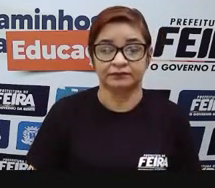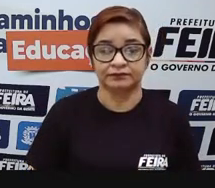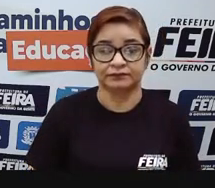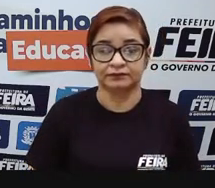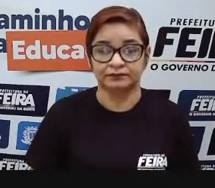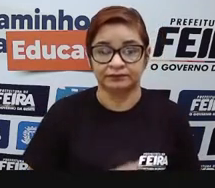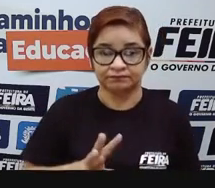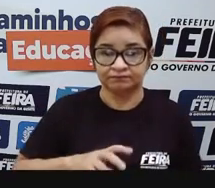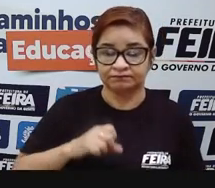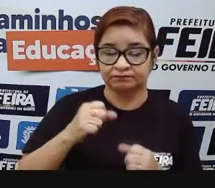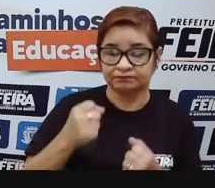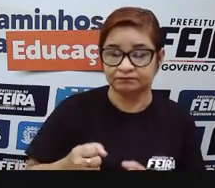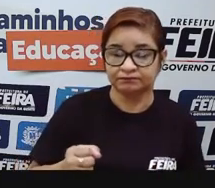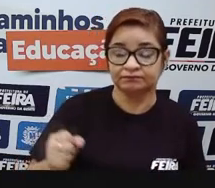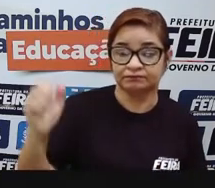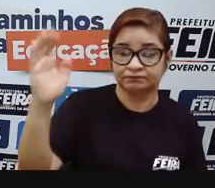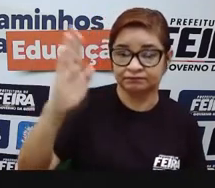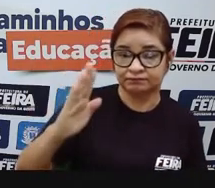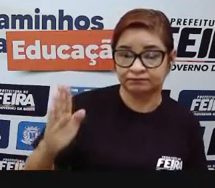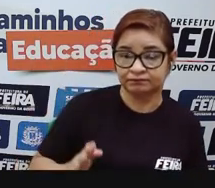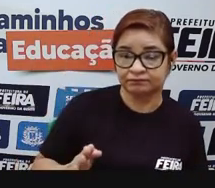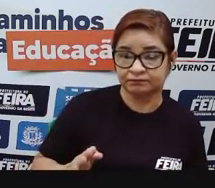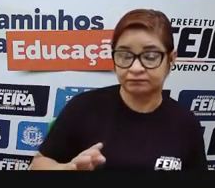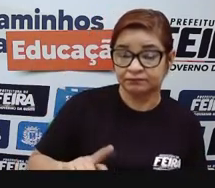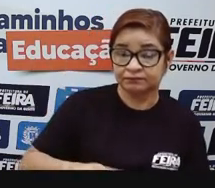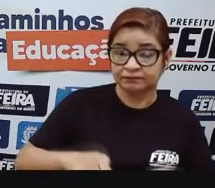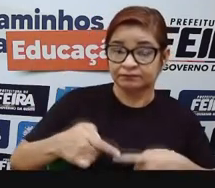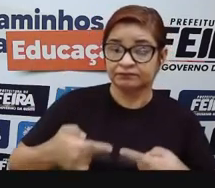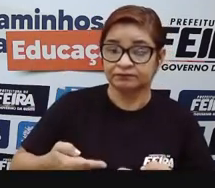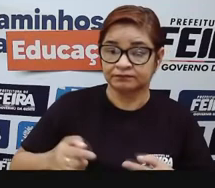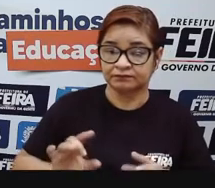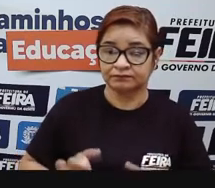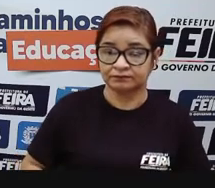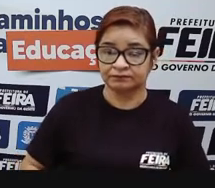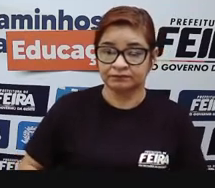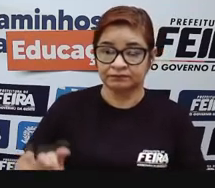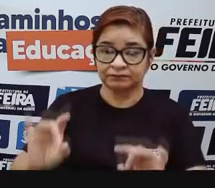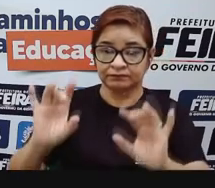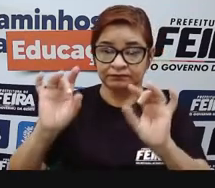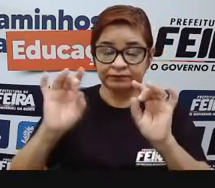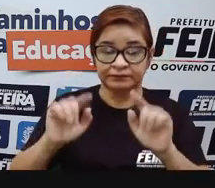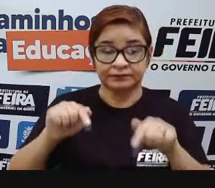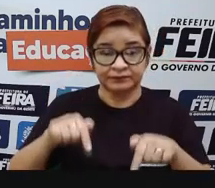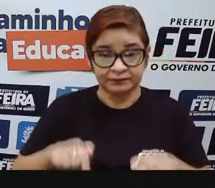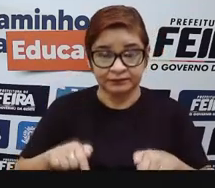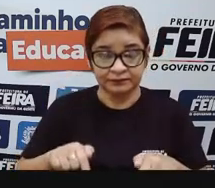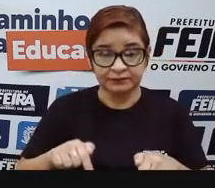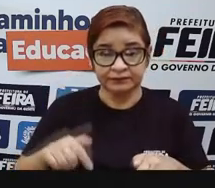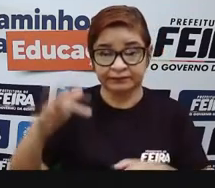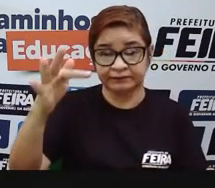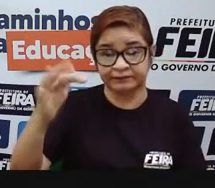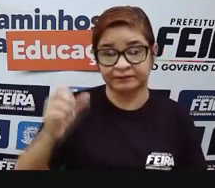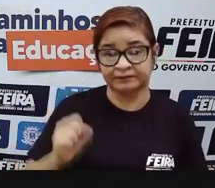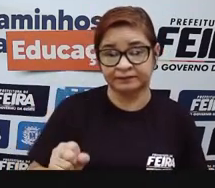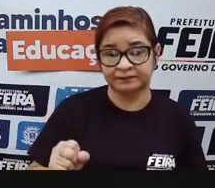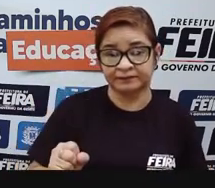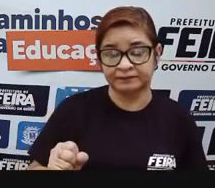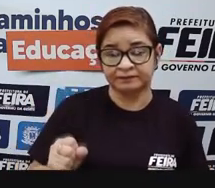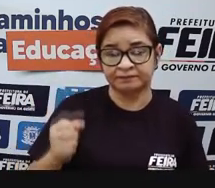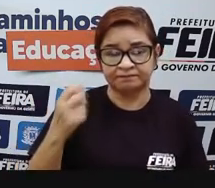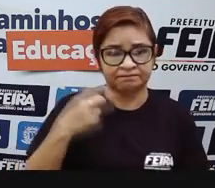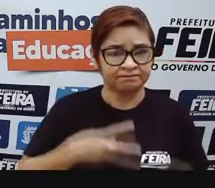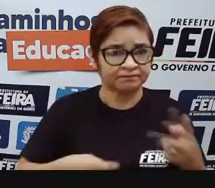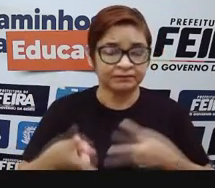muito forte, né? No Brasil, mas em especial, de forma específica, aqui em Feira de Santana, a gente não vê, né?